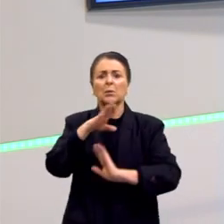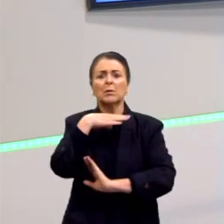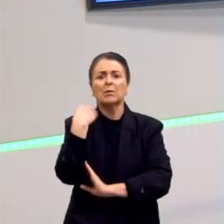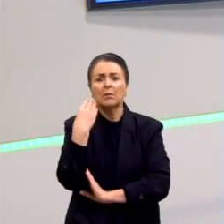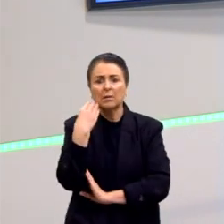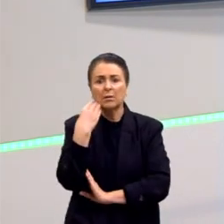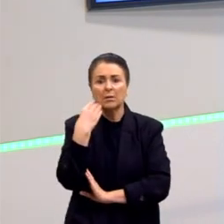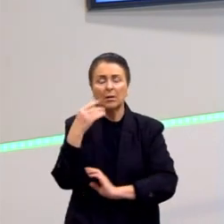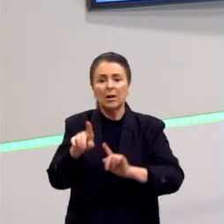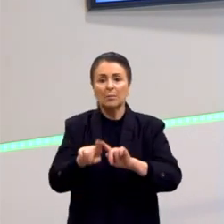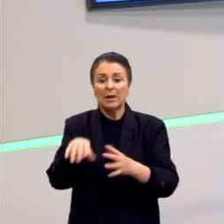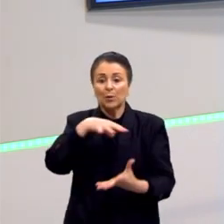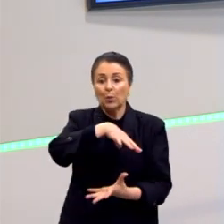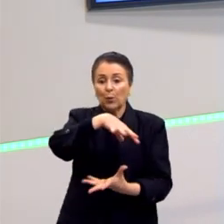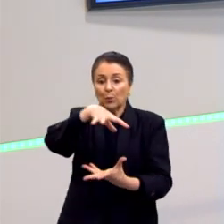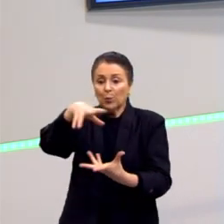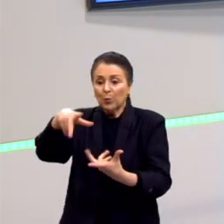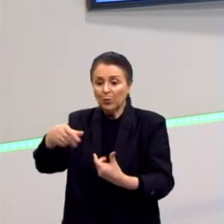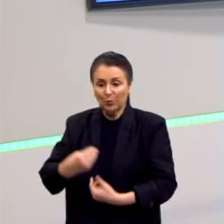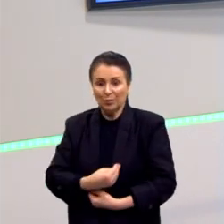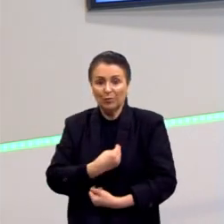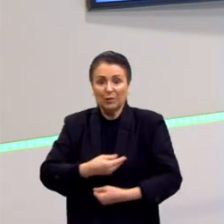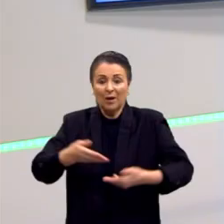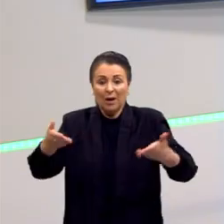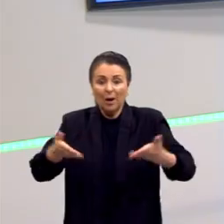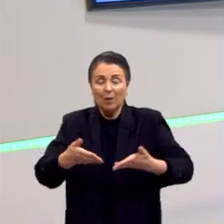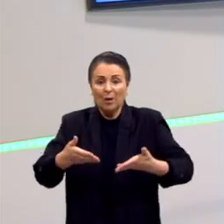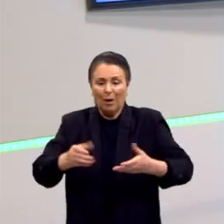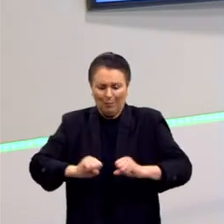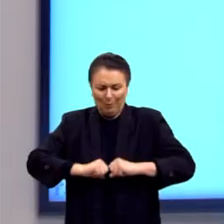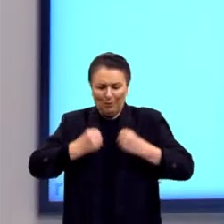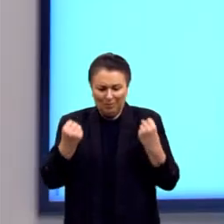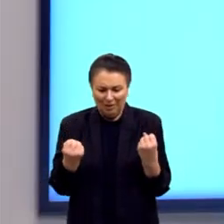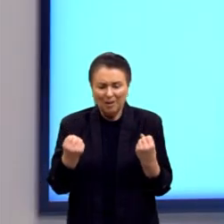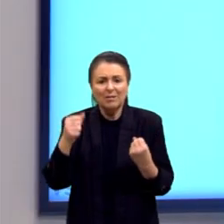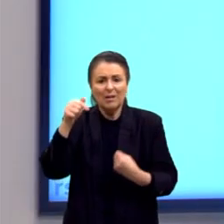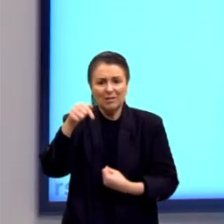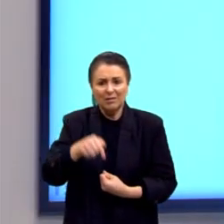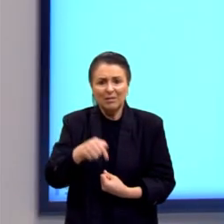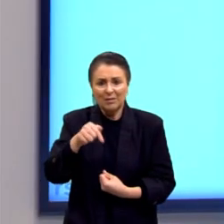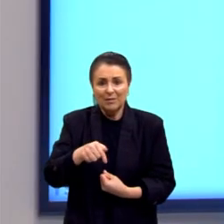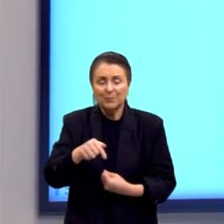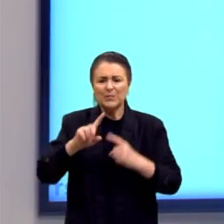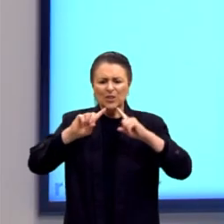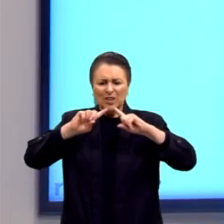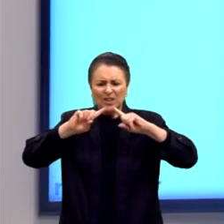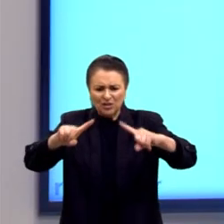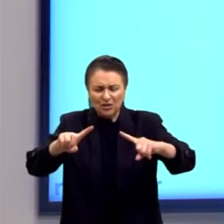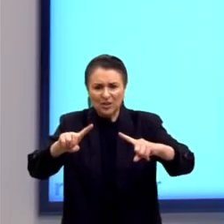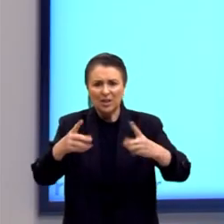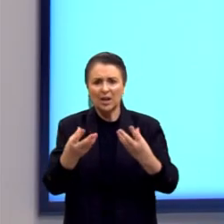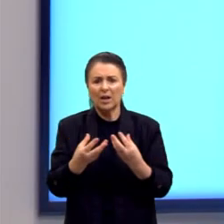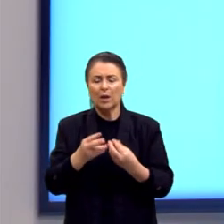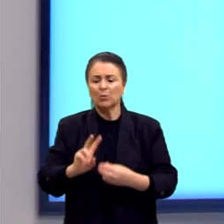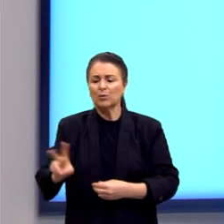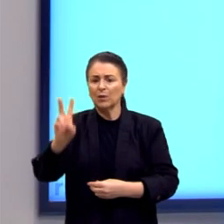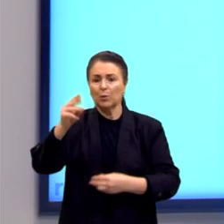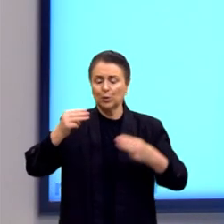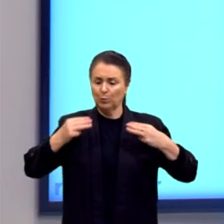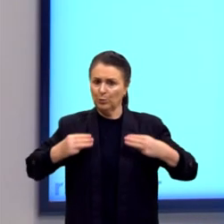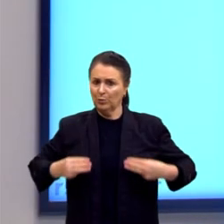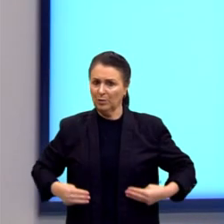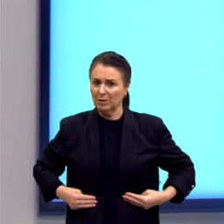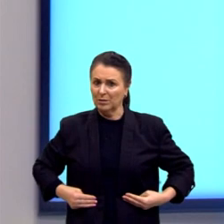o mundo da vida é esse. A sua potência está aqui. E ele critica muito os valores morais,